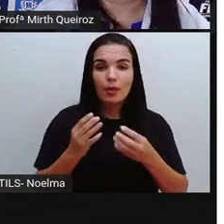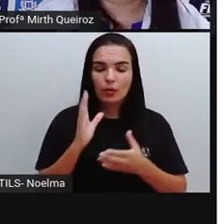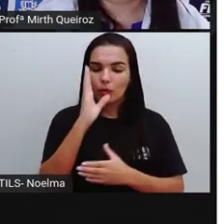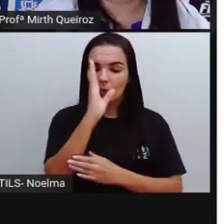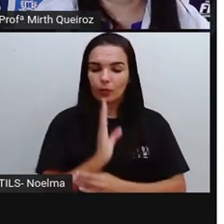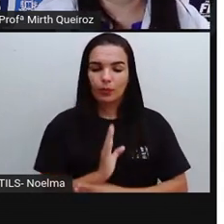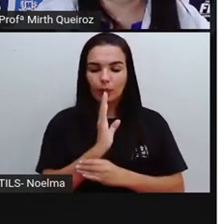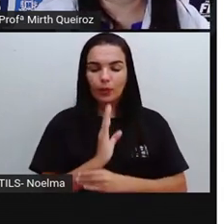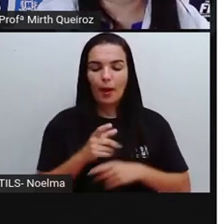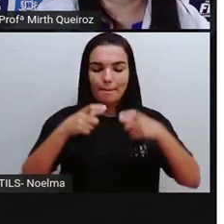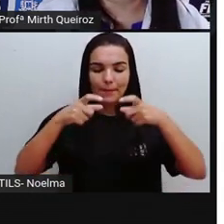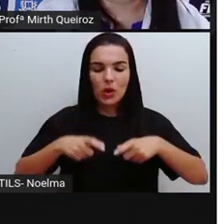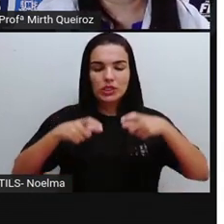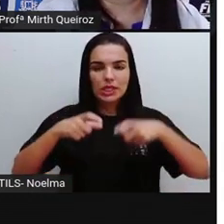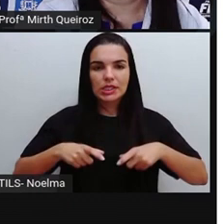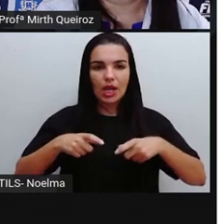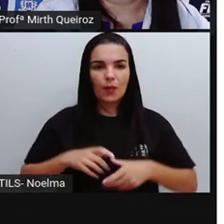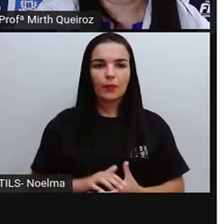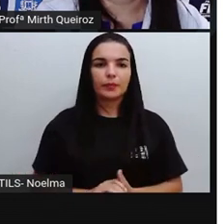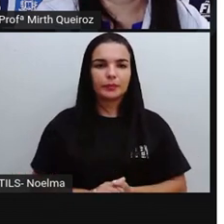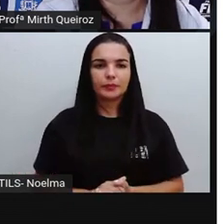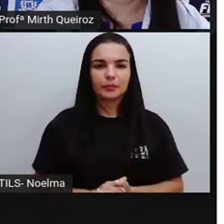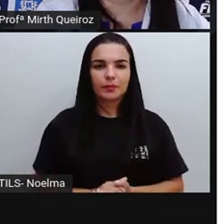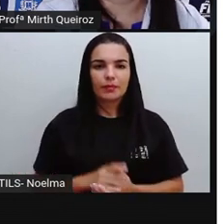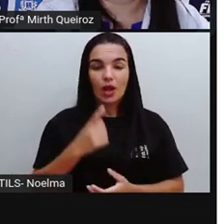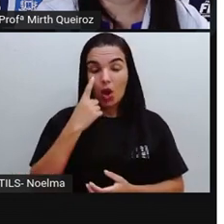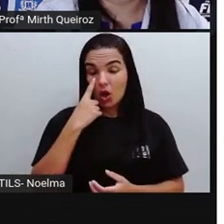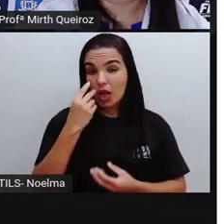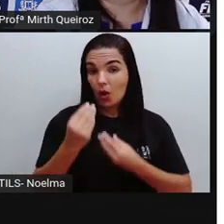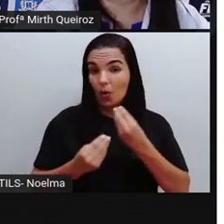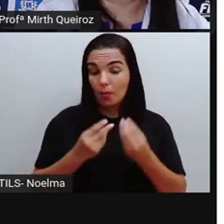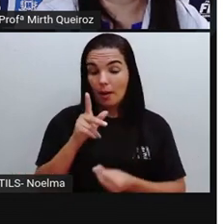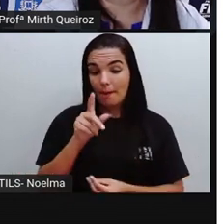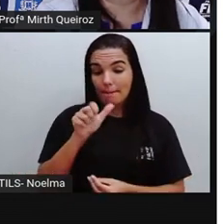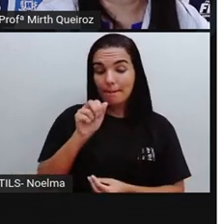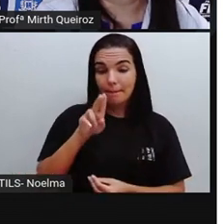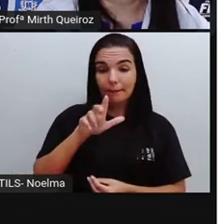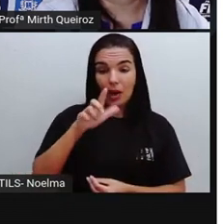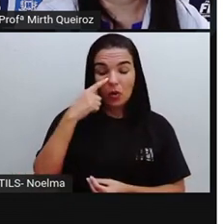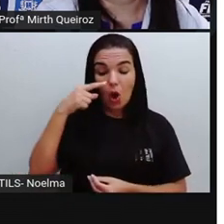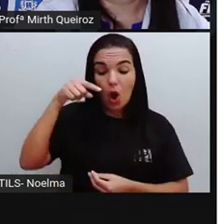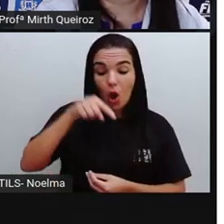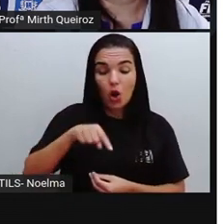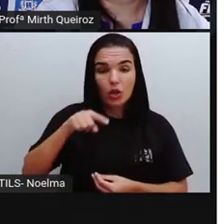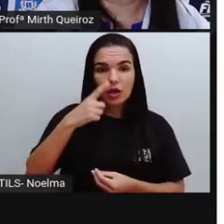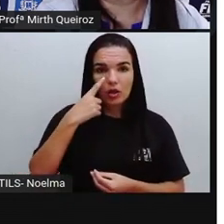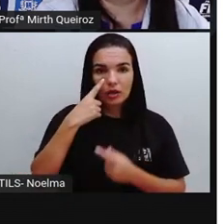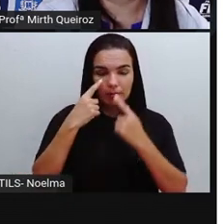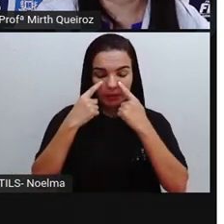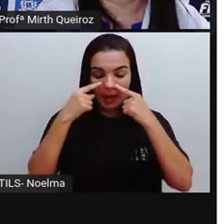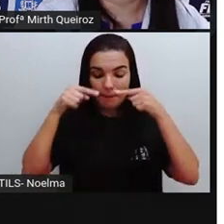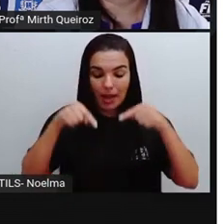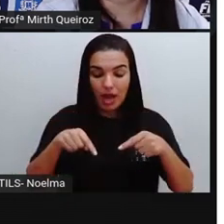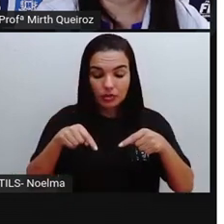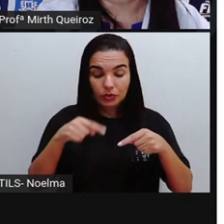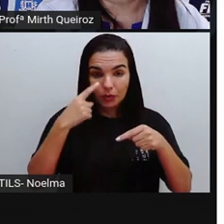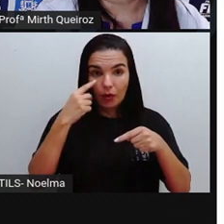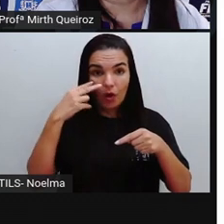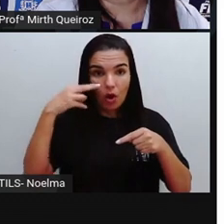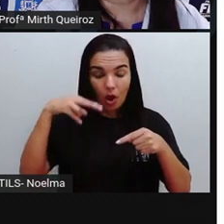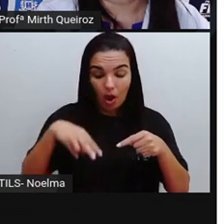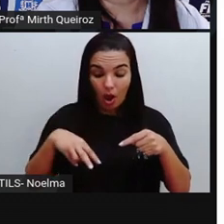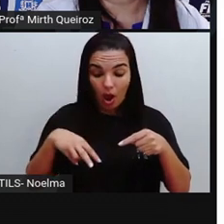como é que ele está observando cada imagem aqui. Ele olhou para baixo, tá vendo?